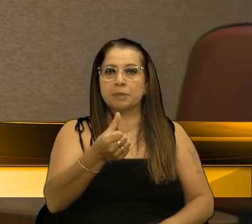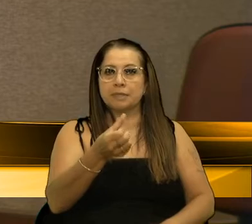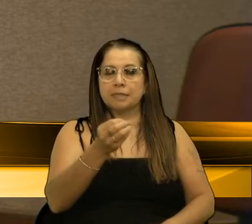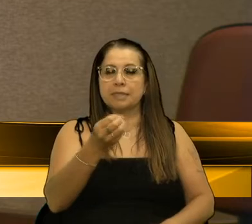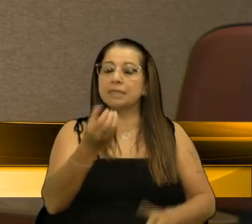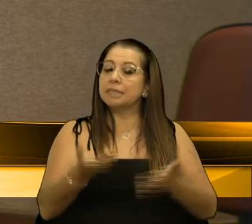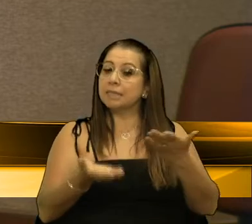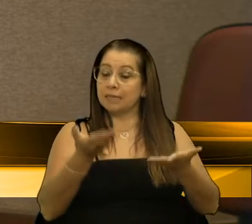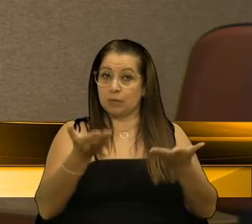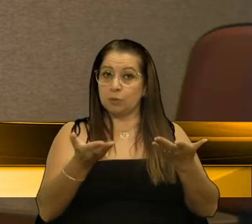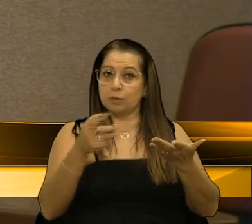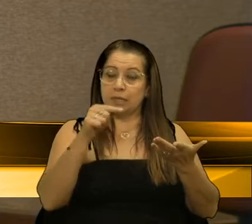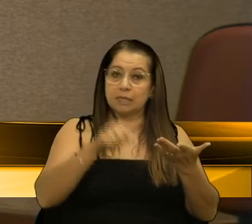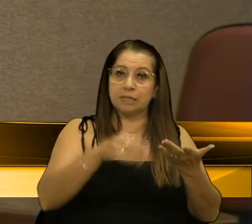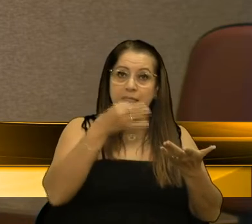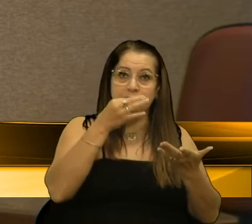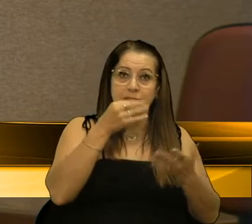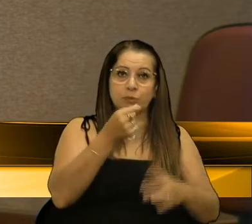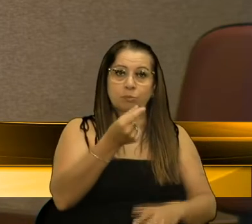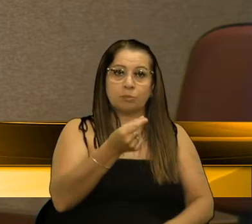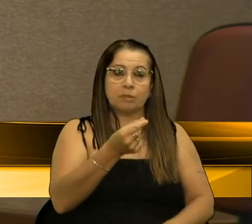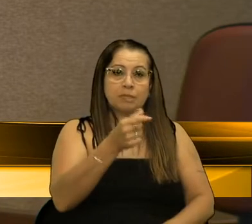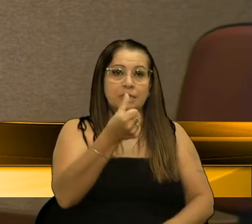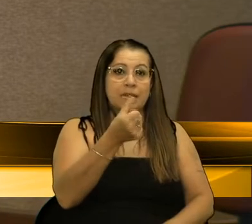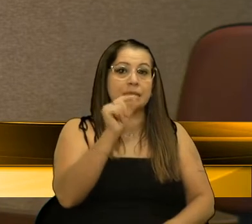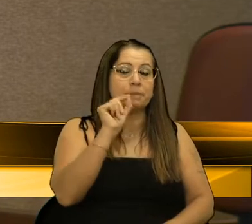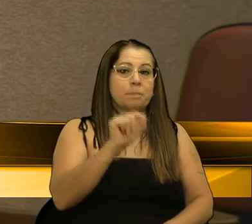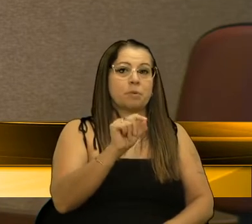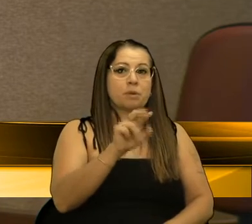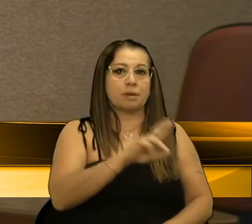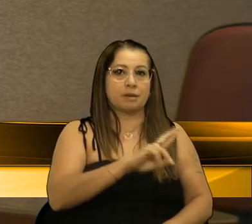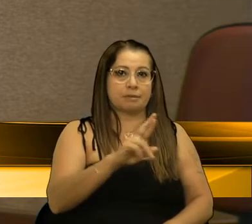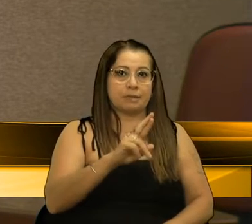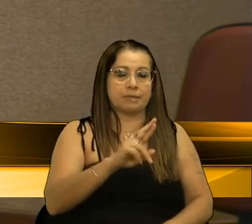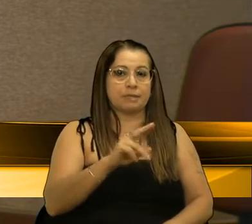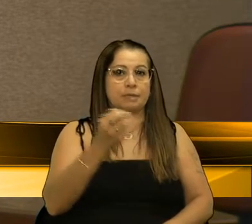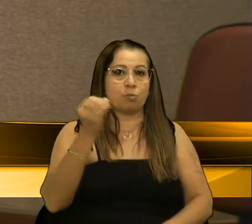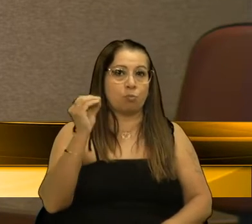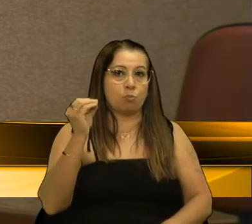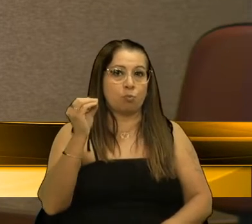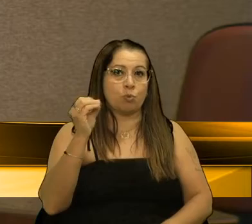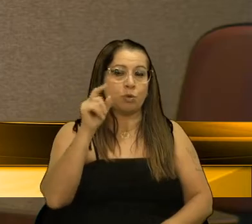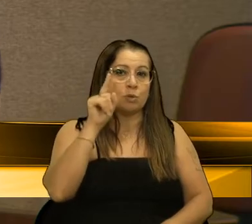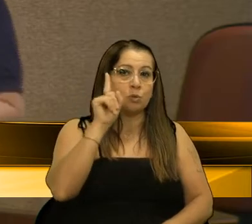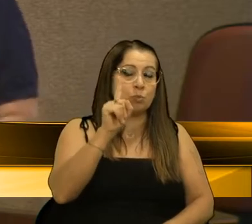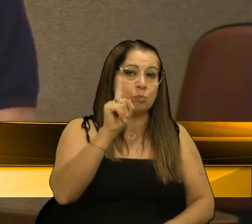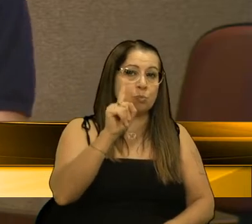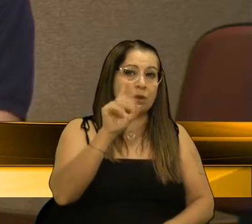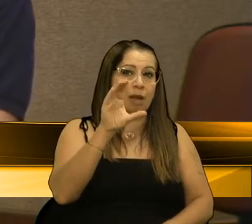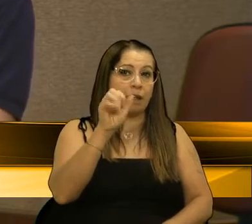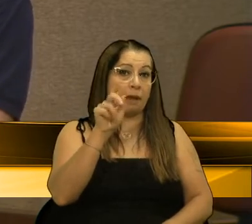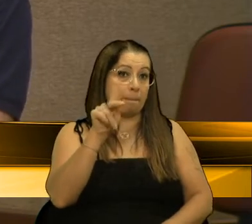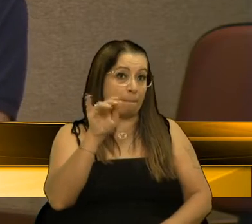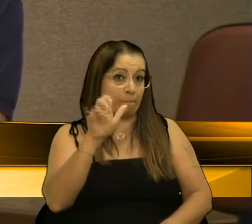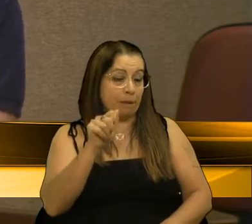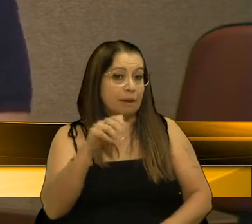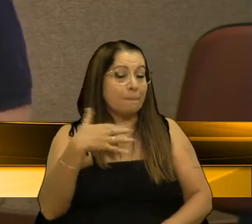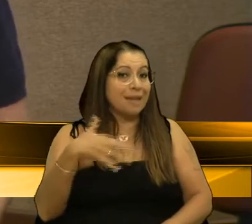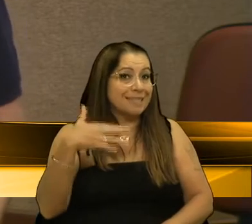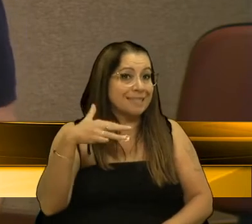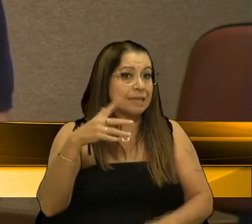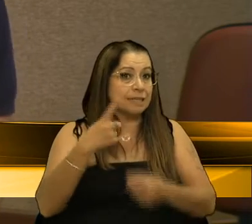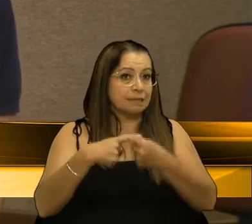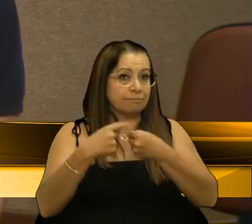aqui em Caxias do Sul, o preço é de R$ 6 mil. Em Porto Alegre, em uma das capelas mais caras da